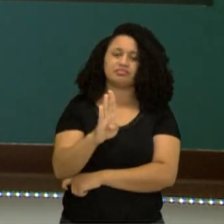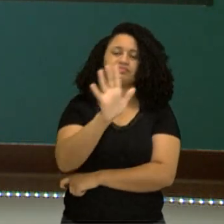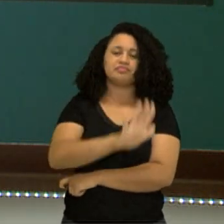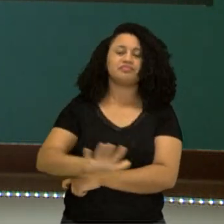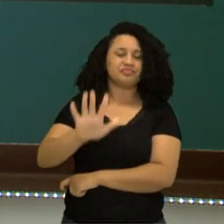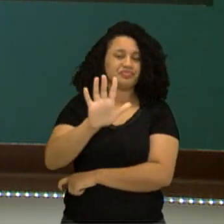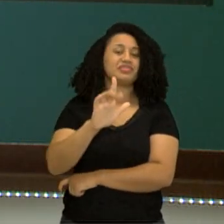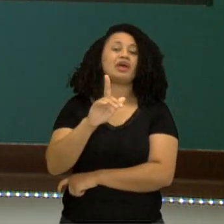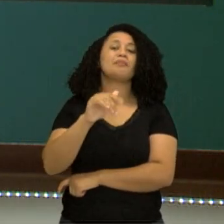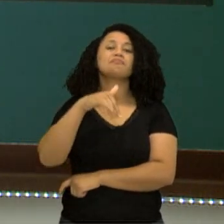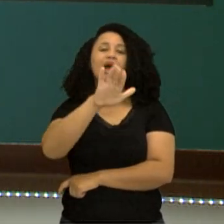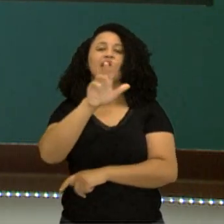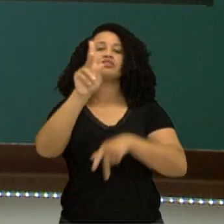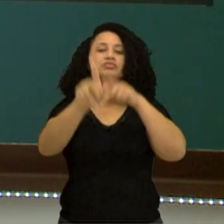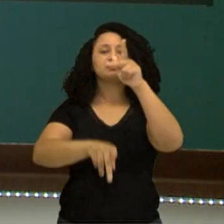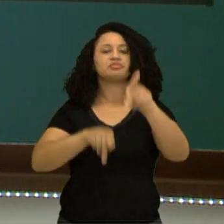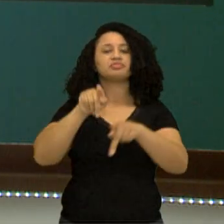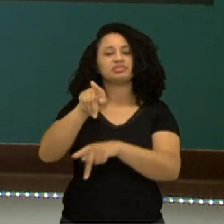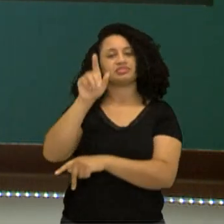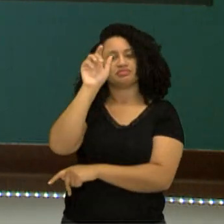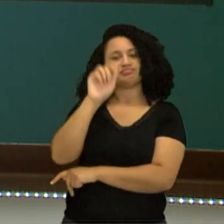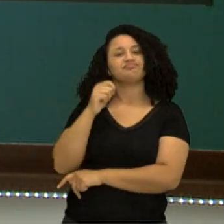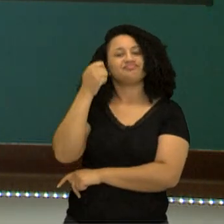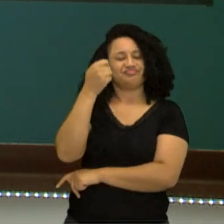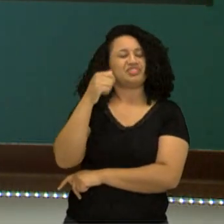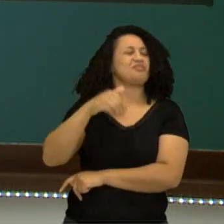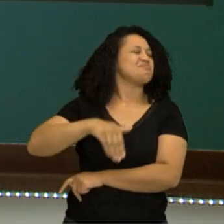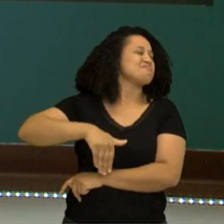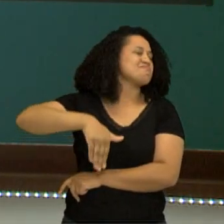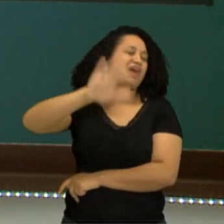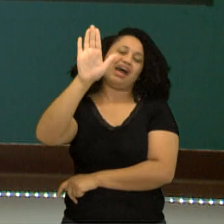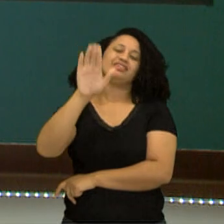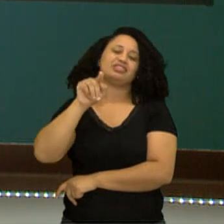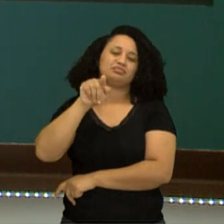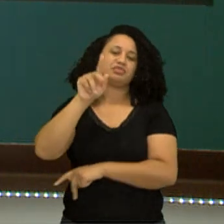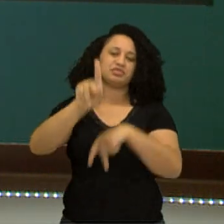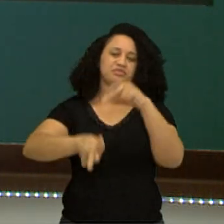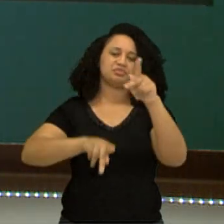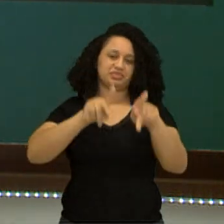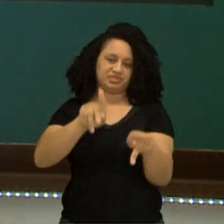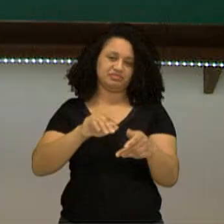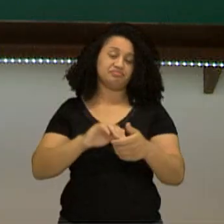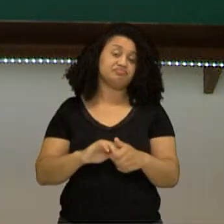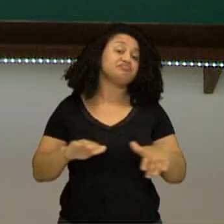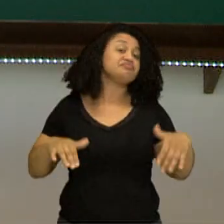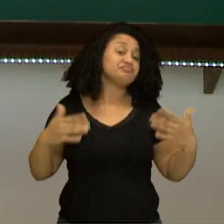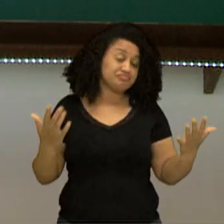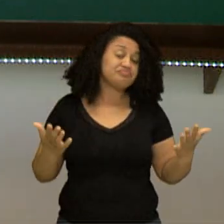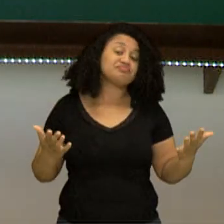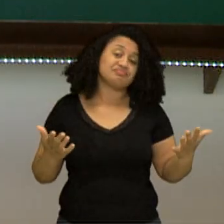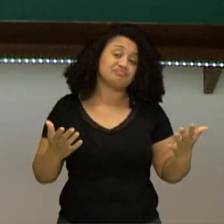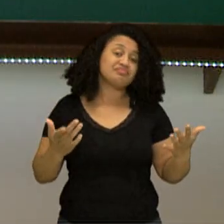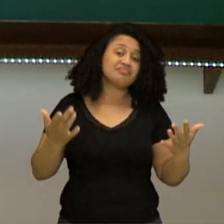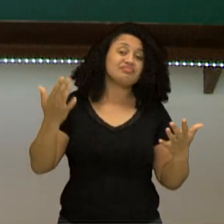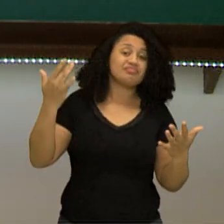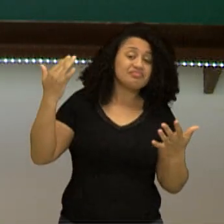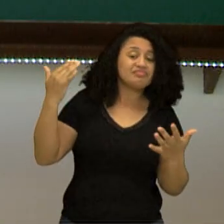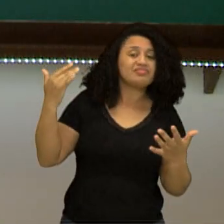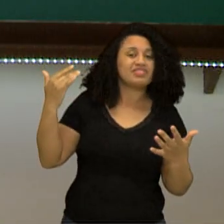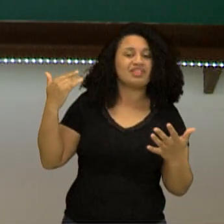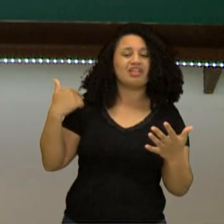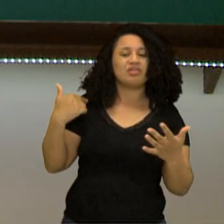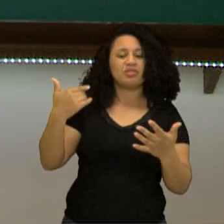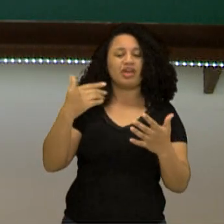presente para a população negra. Muito presente. Mesmo assim, desde o